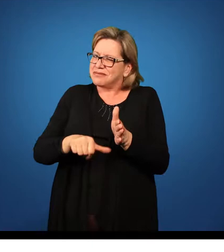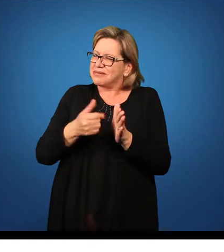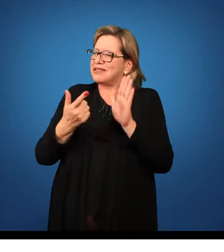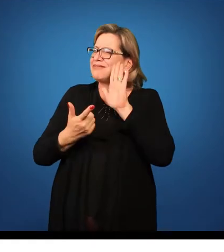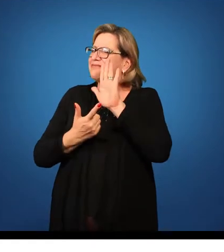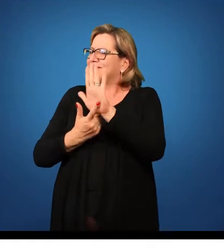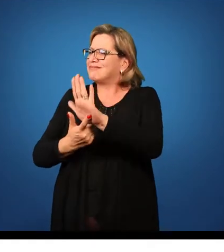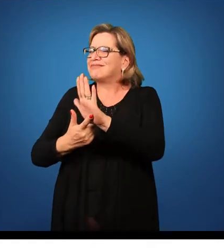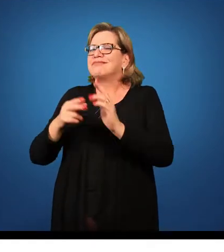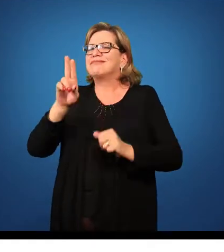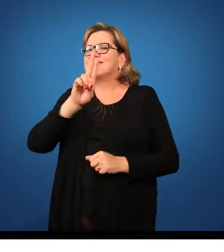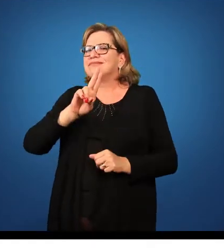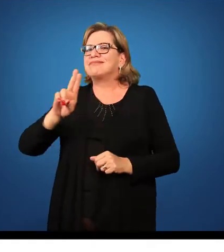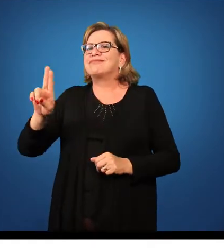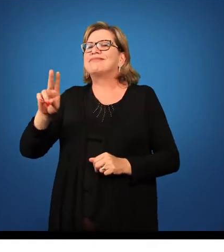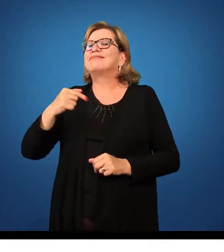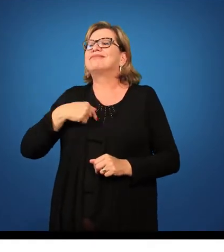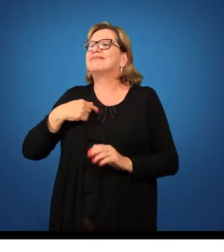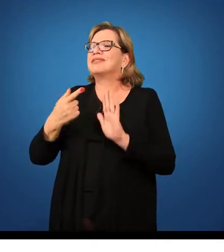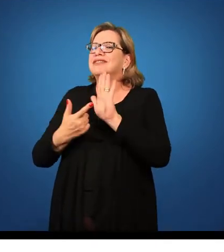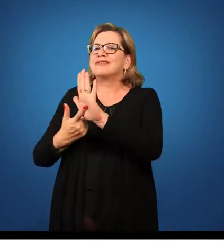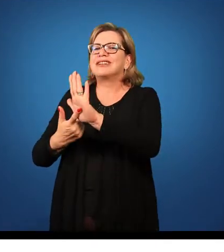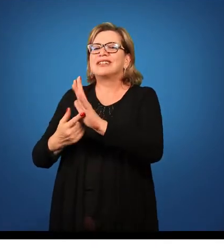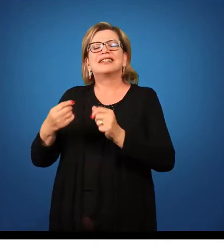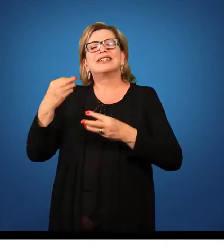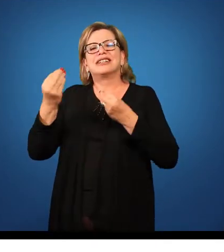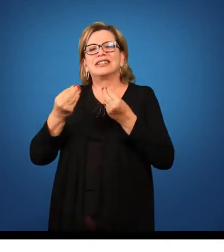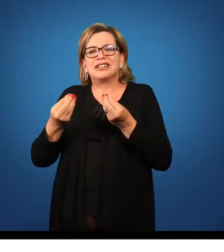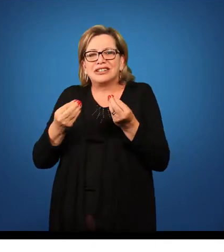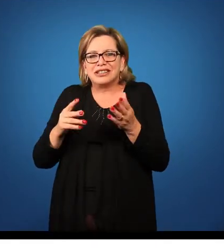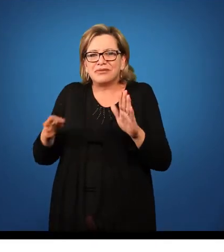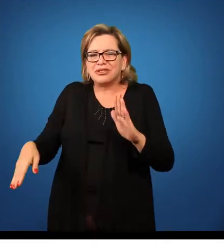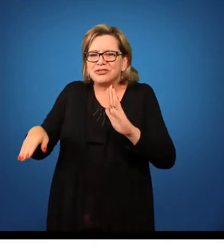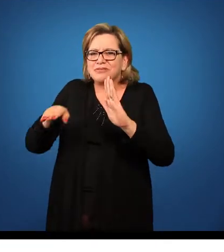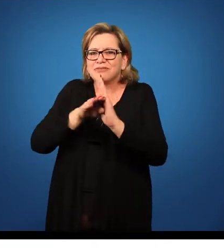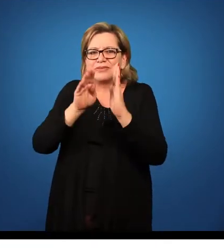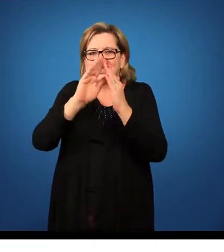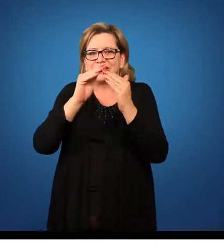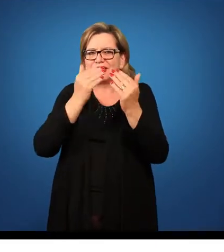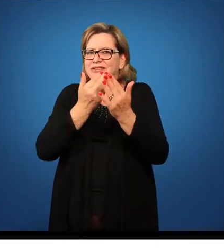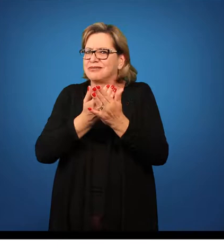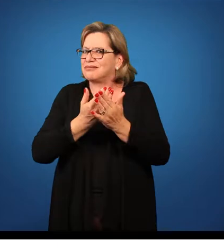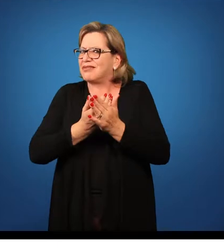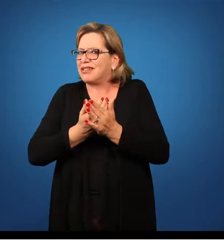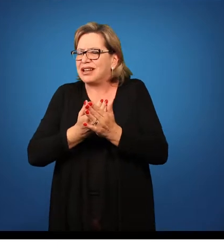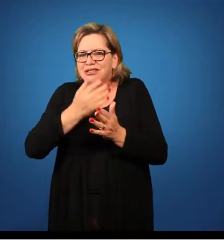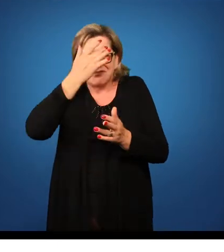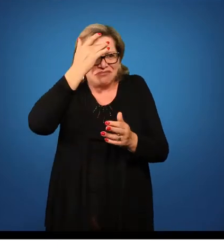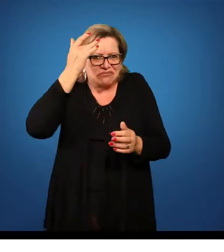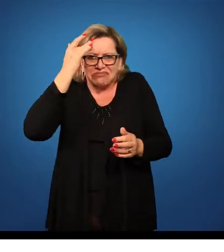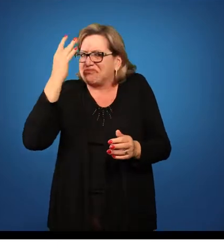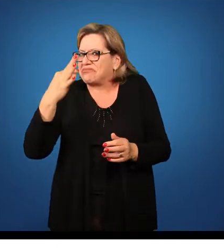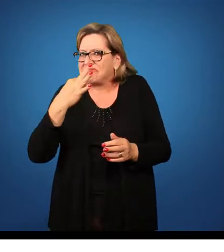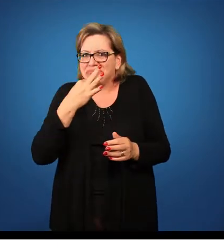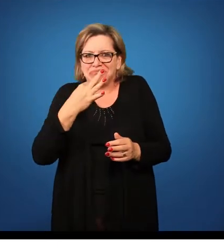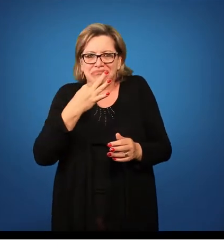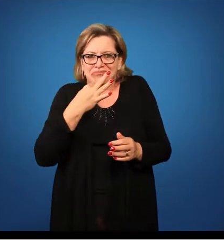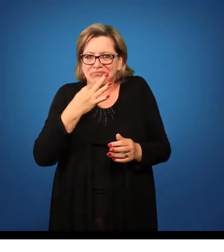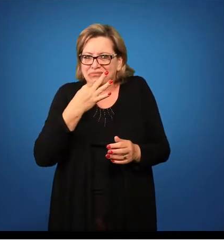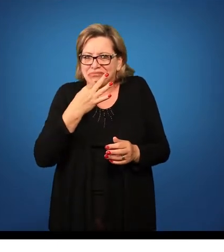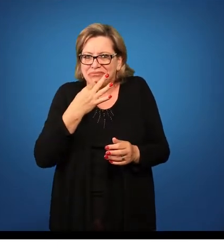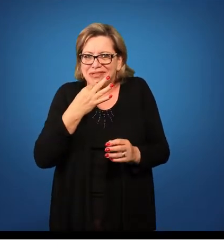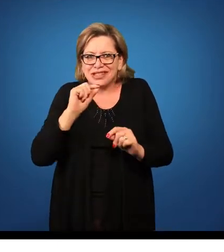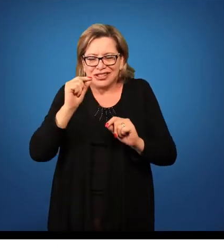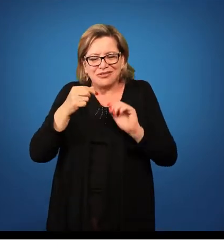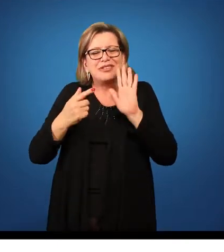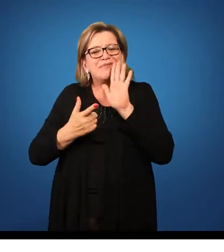O primeiro momento que você está entrando no colégio, as pessoas, os funcionários, os professores, alunos não conhecem você a princípio. Então